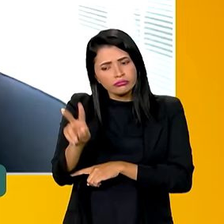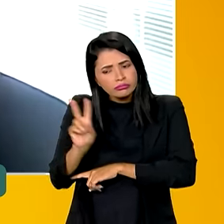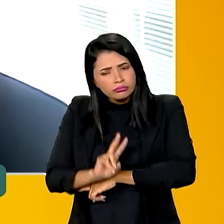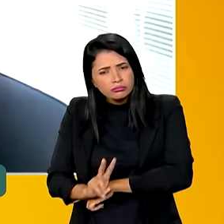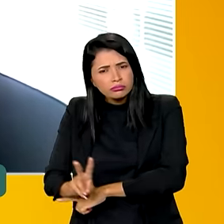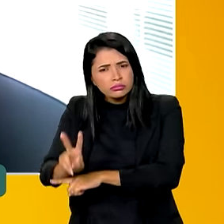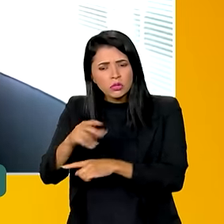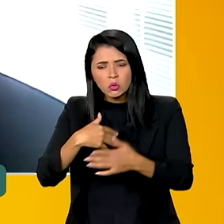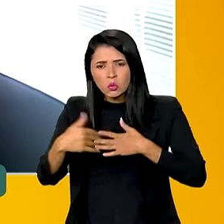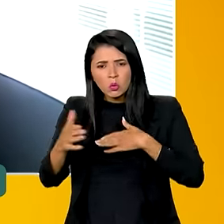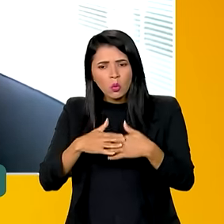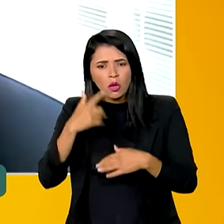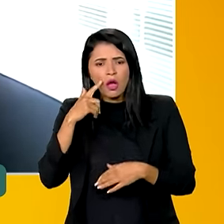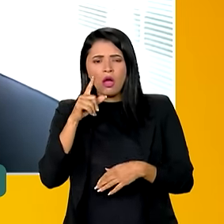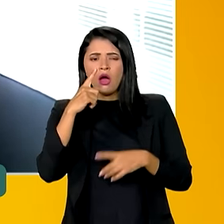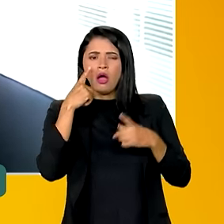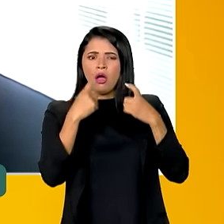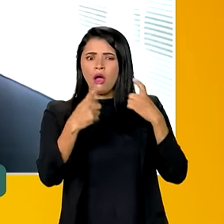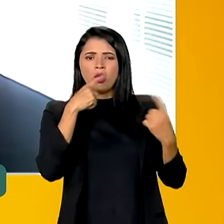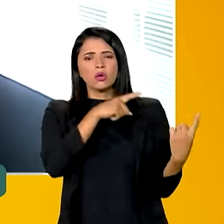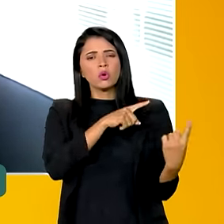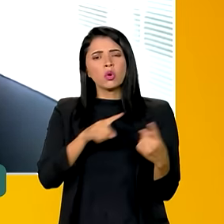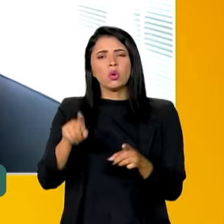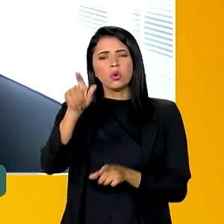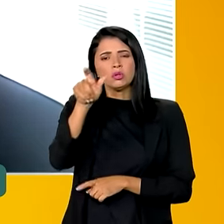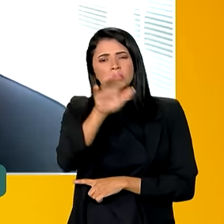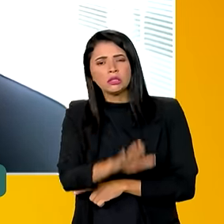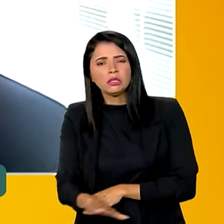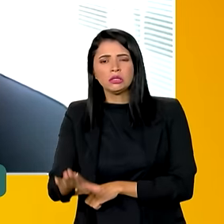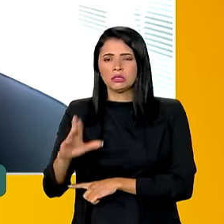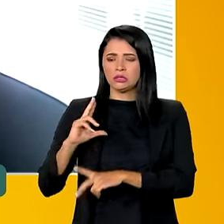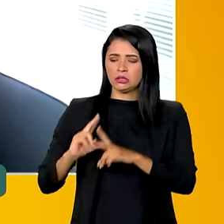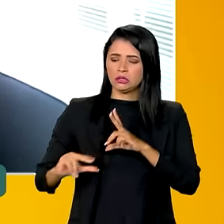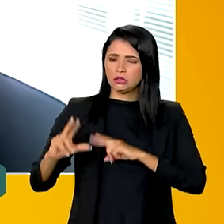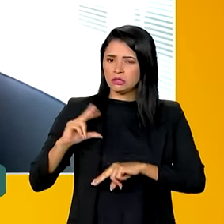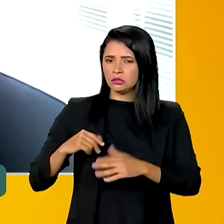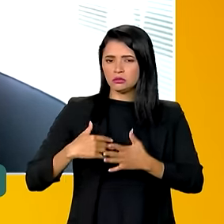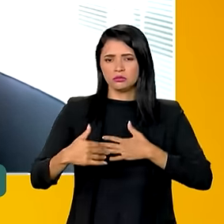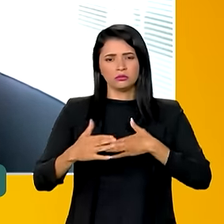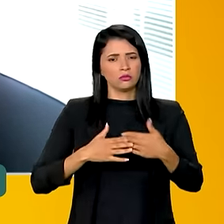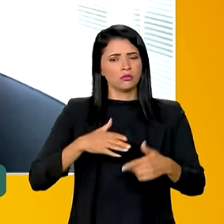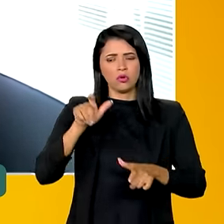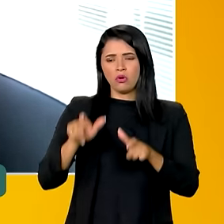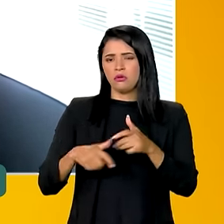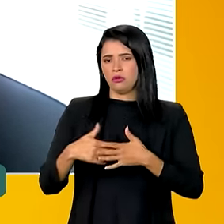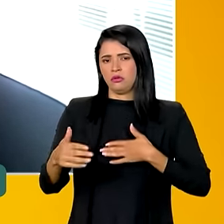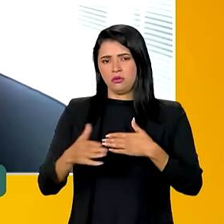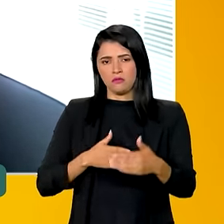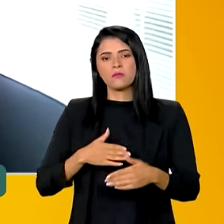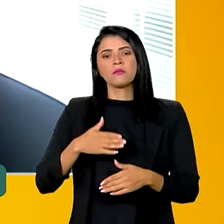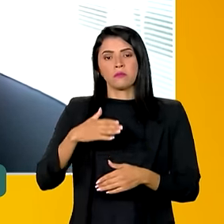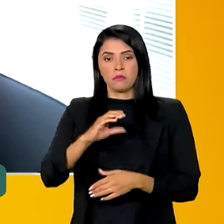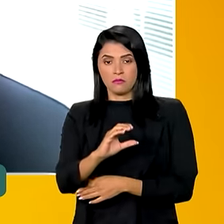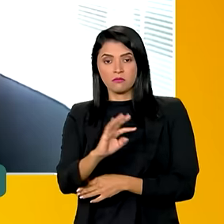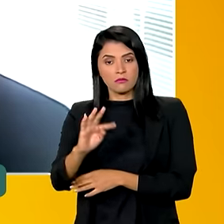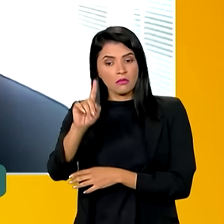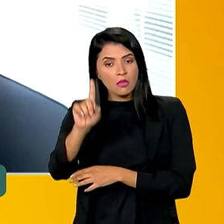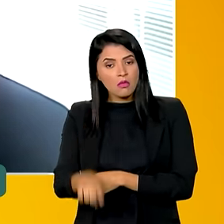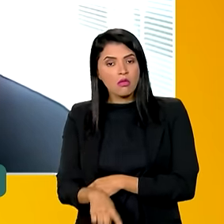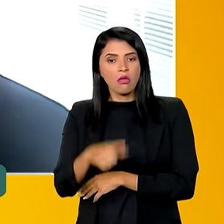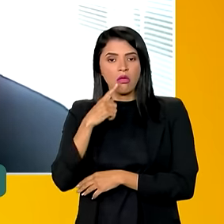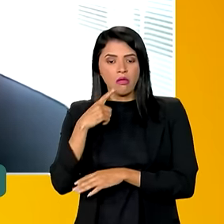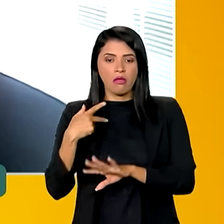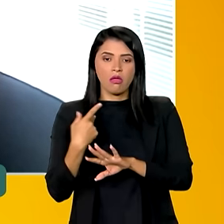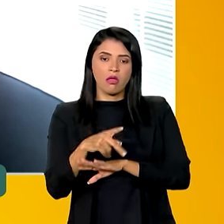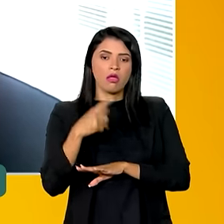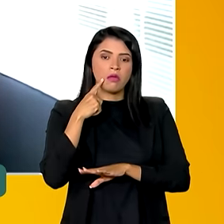qualquer tipo de violência contra crianças e adolescentes, qualquer um. Então, o conselho tutelar é a grande porta de